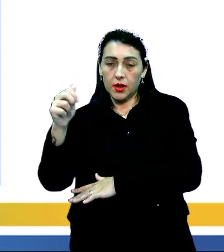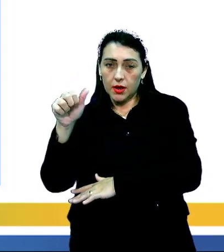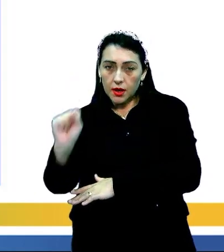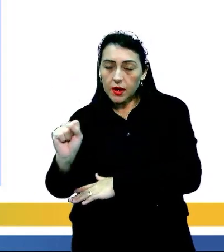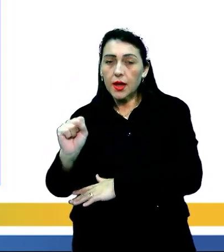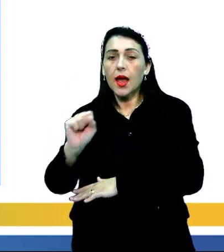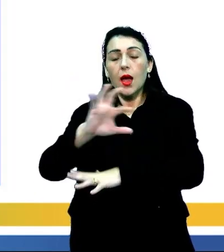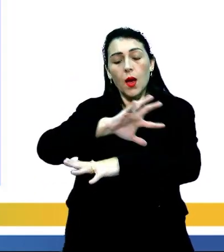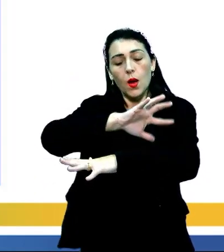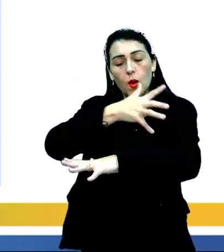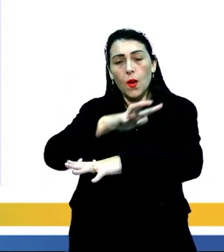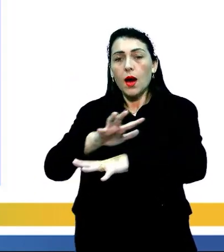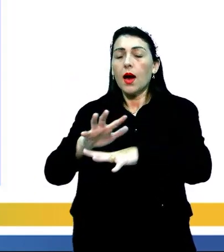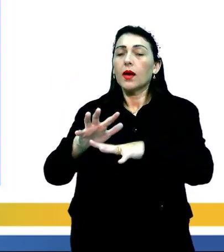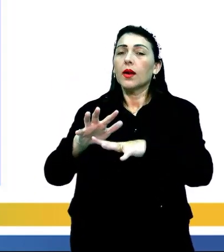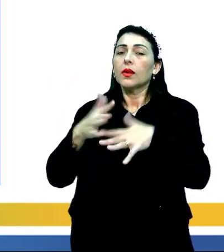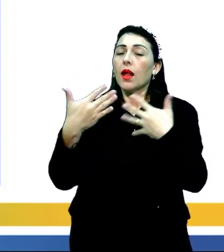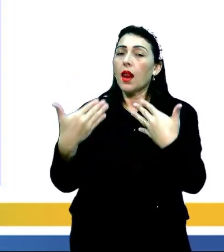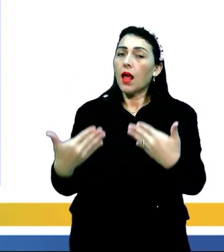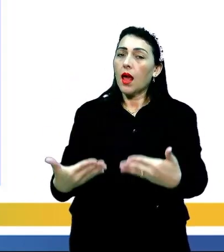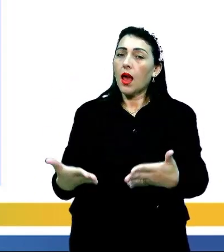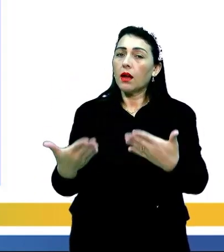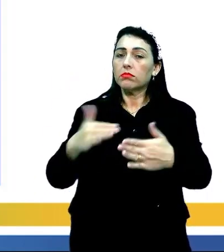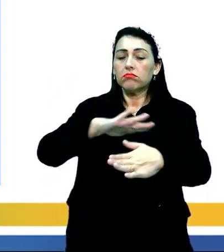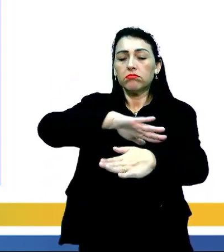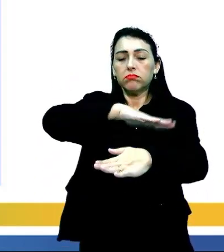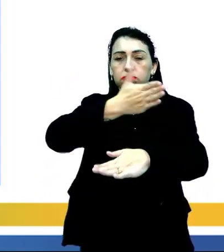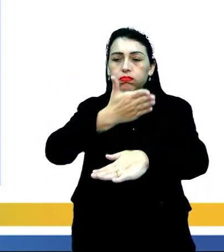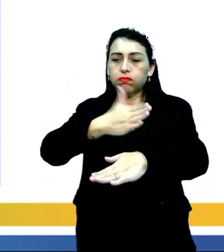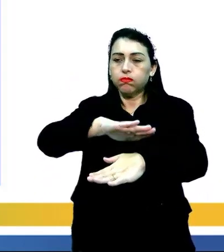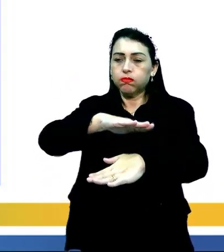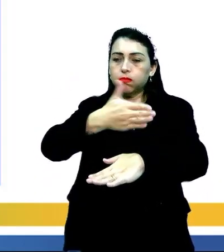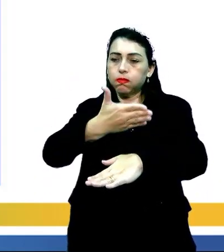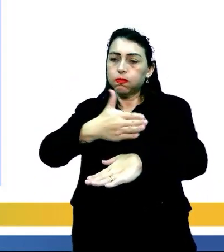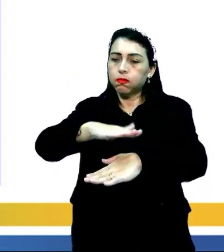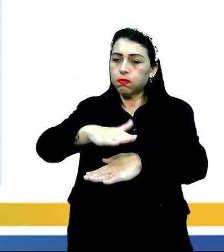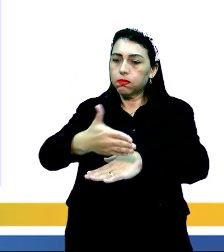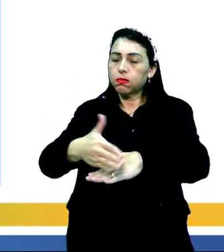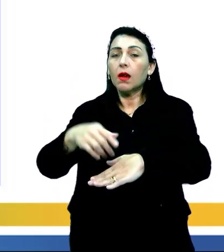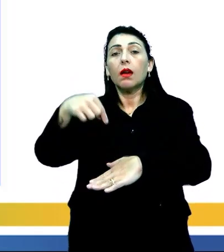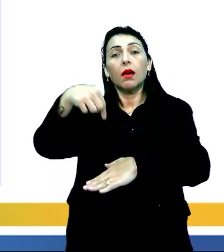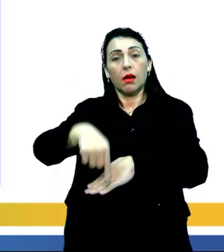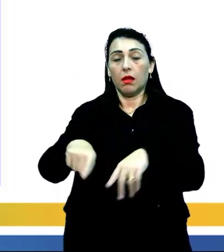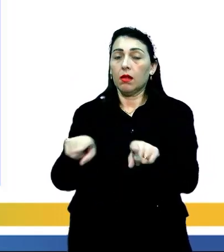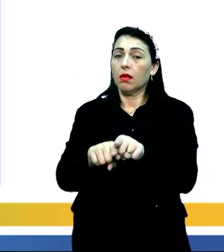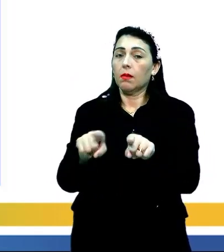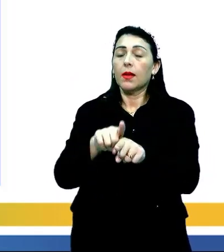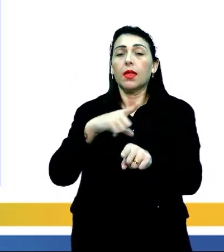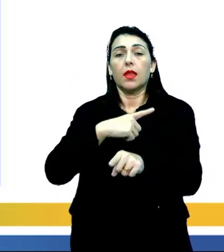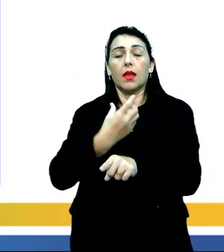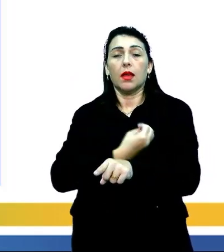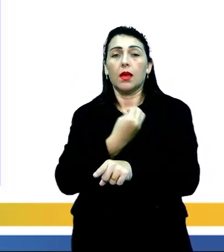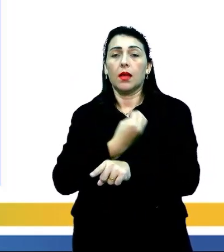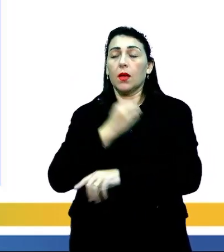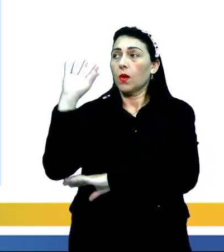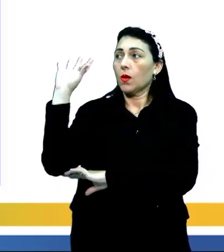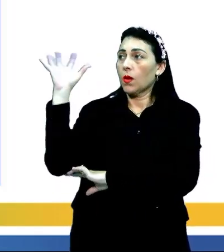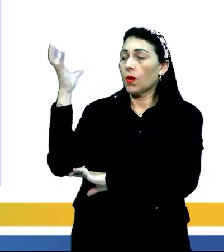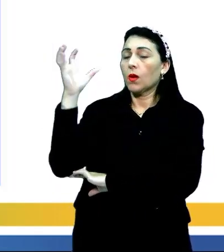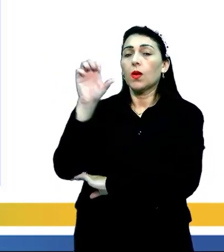relevo levemente ondulado. Então, aqui também a gente tem a presença do clima